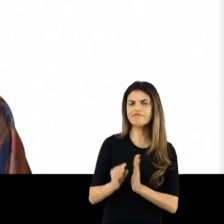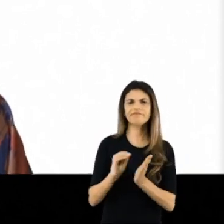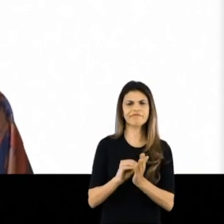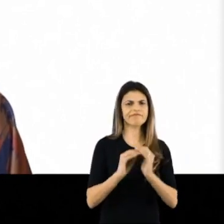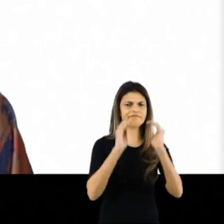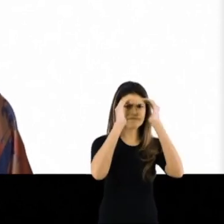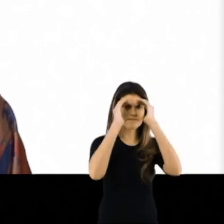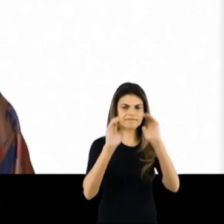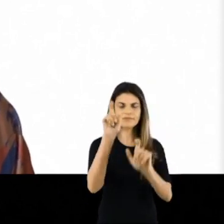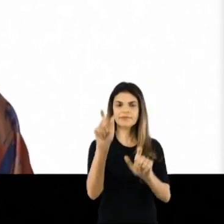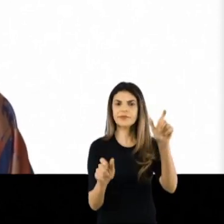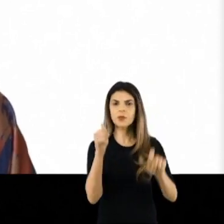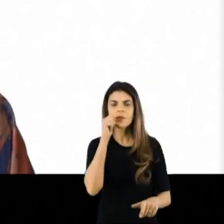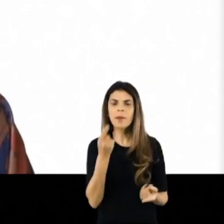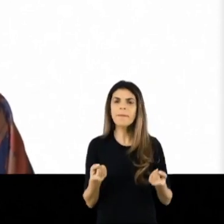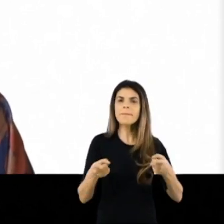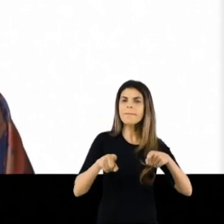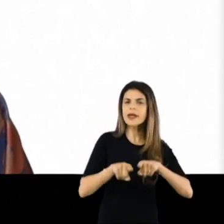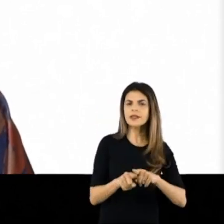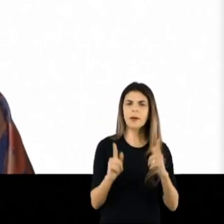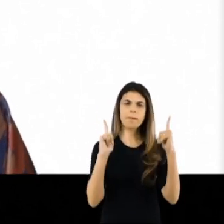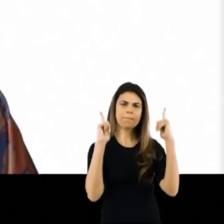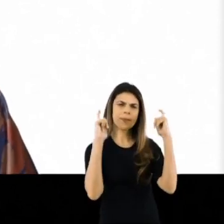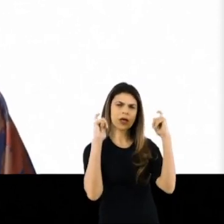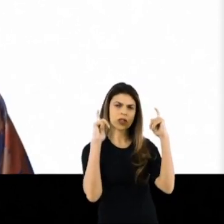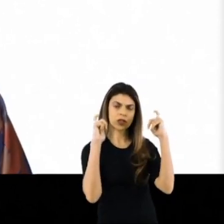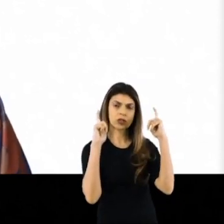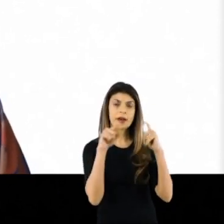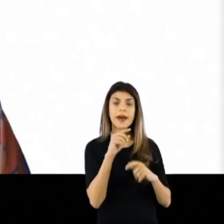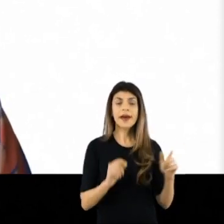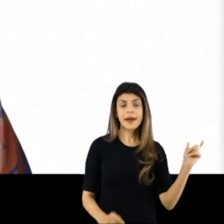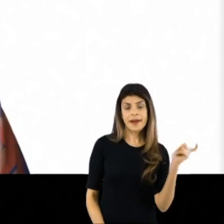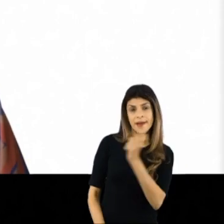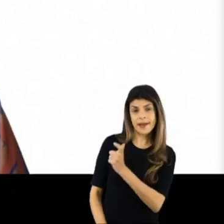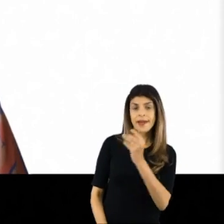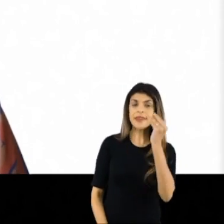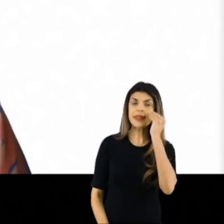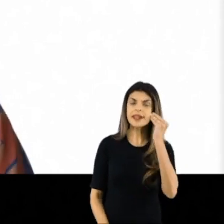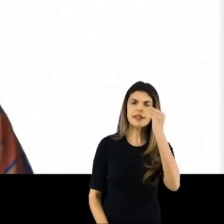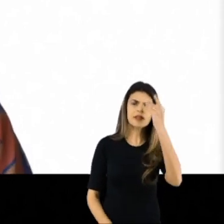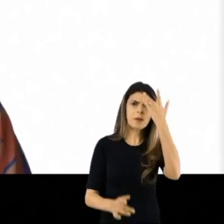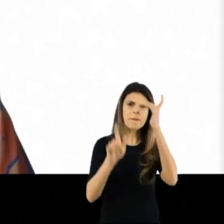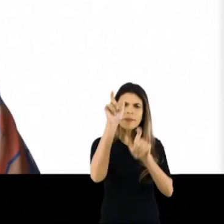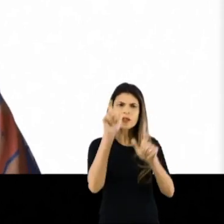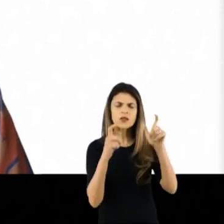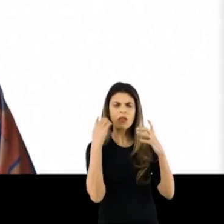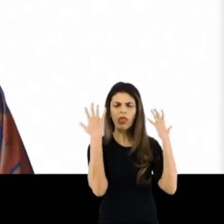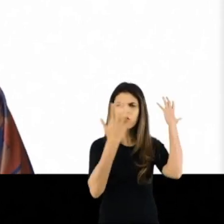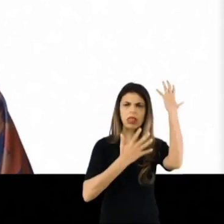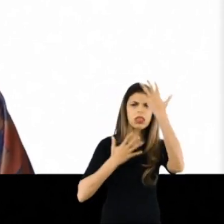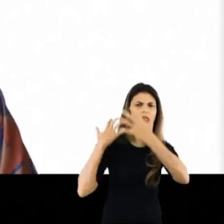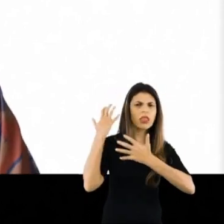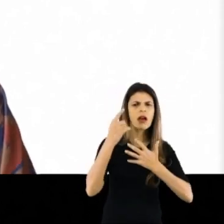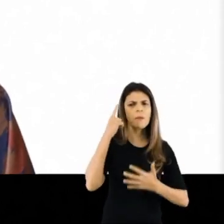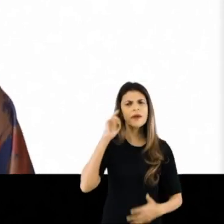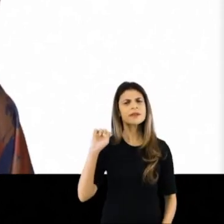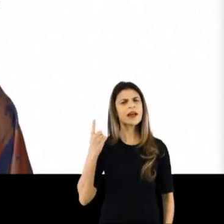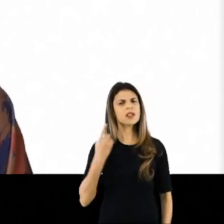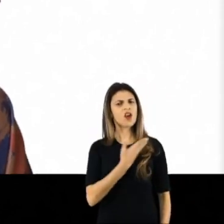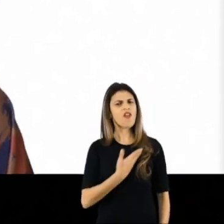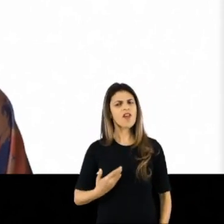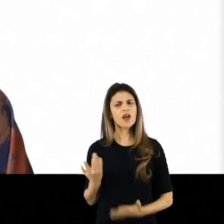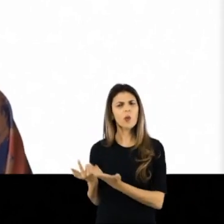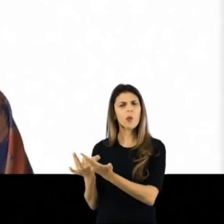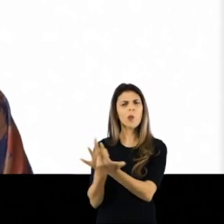com as mulheres e parceiro de bandido. Ele tenta, de todo jeito, confundir o eleitor colocando Cláudio no mesmo balaio de ex